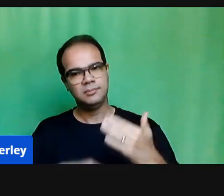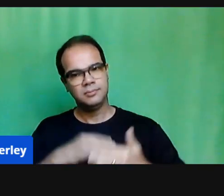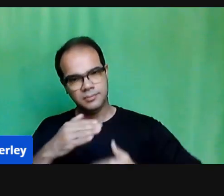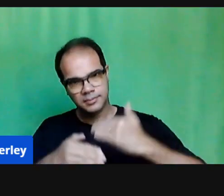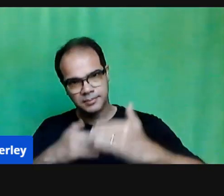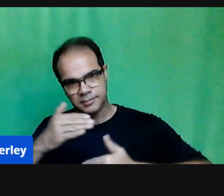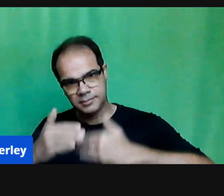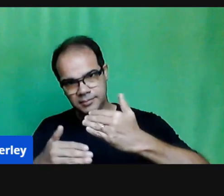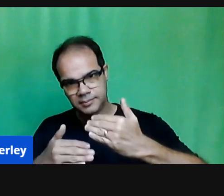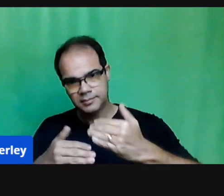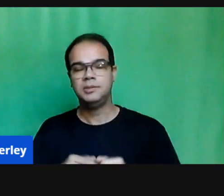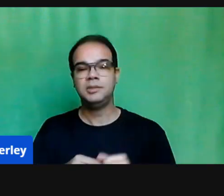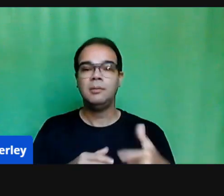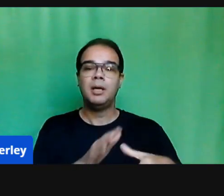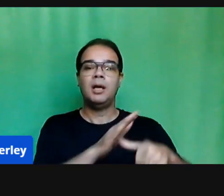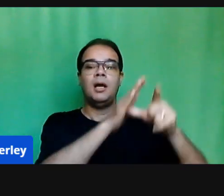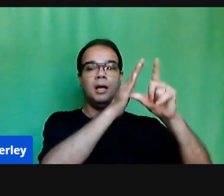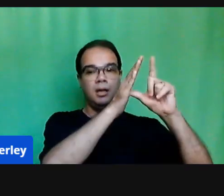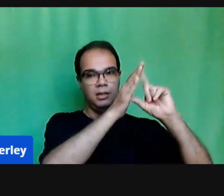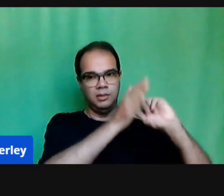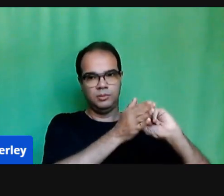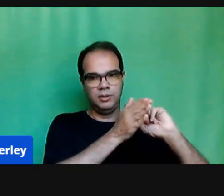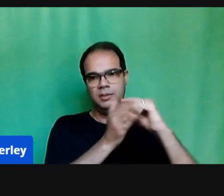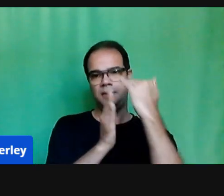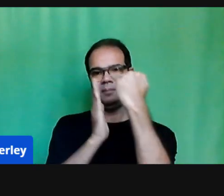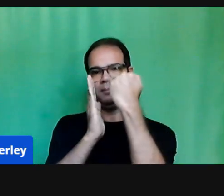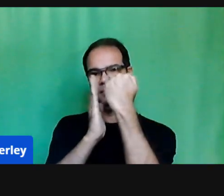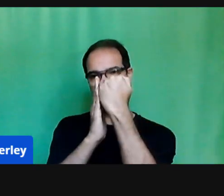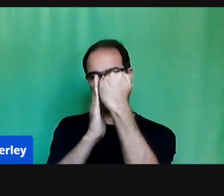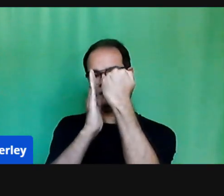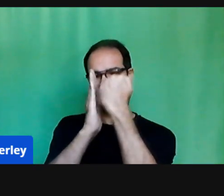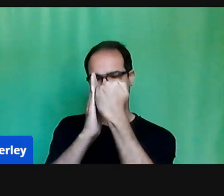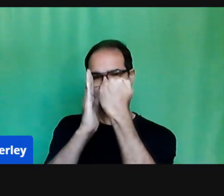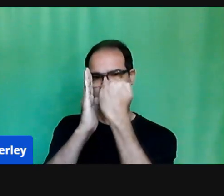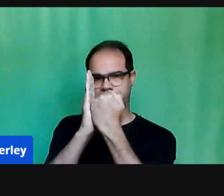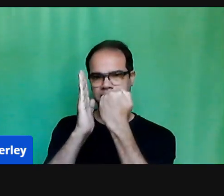um cronograma, primeiro, deixamos esse caderno lá guardado,